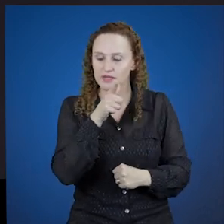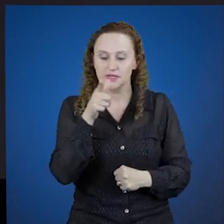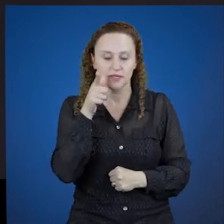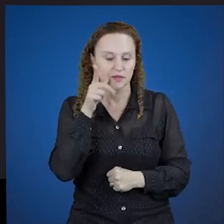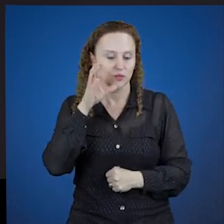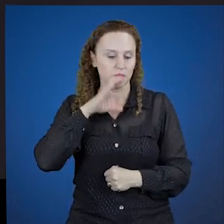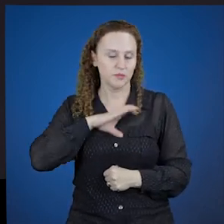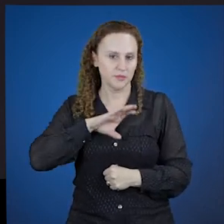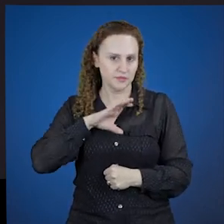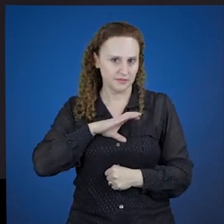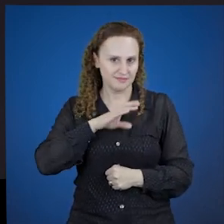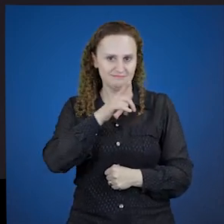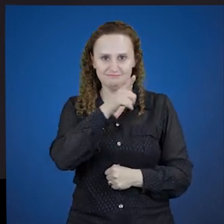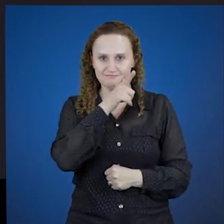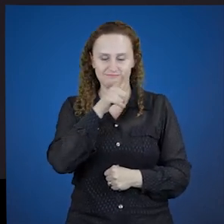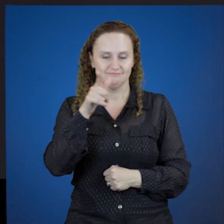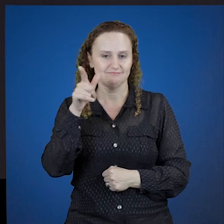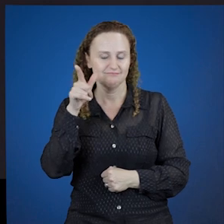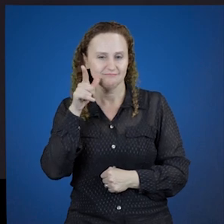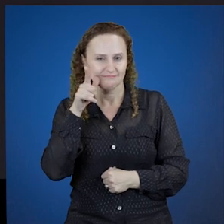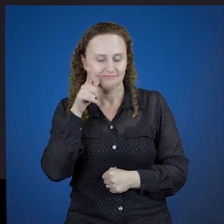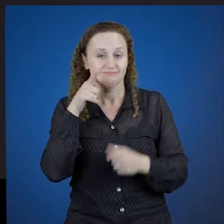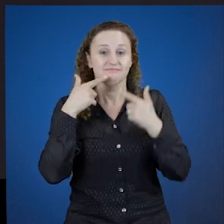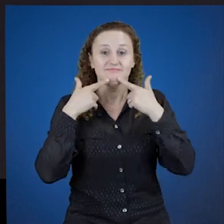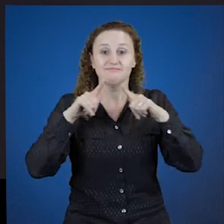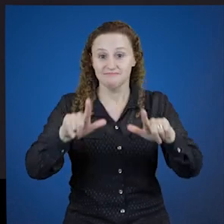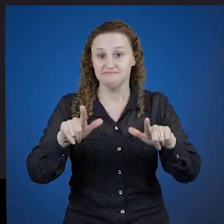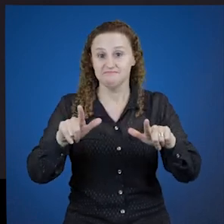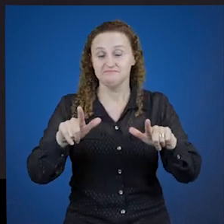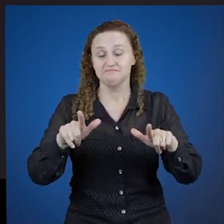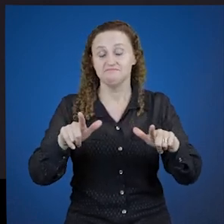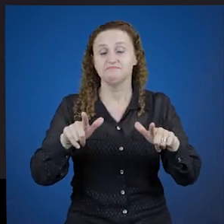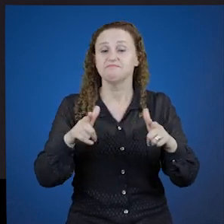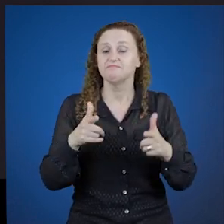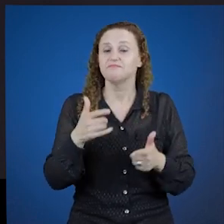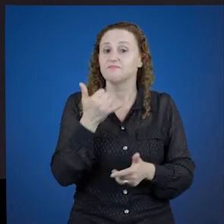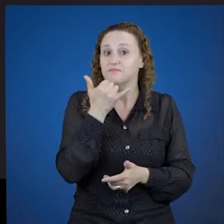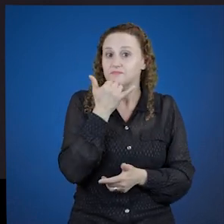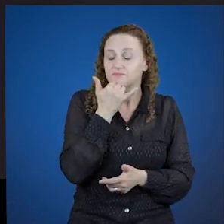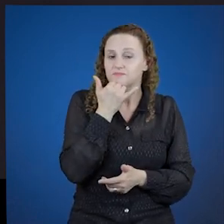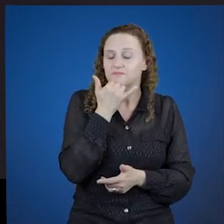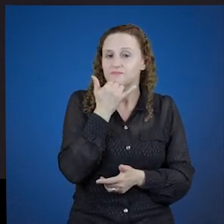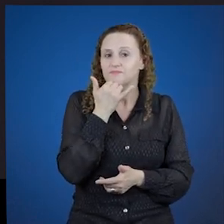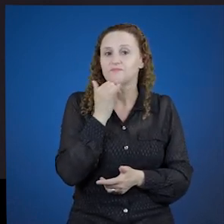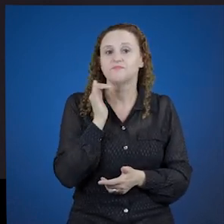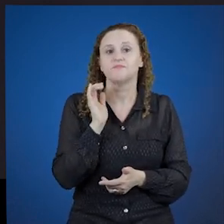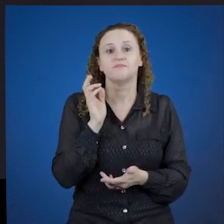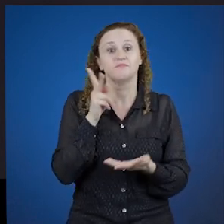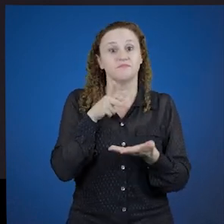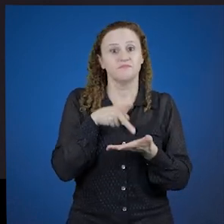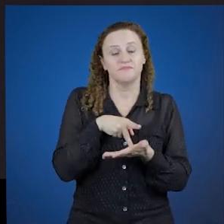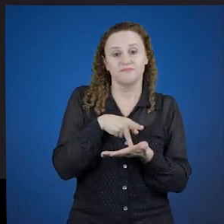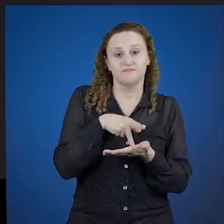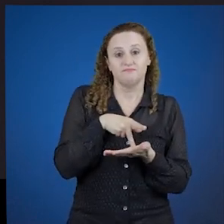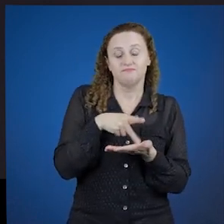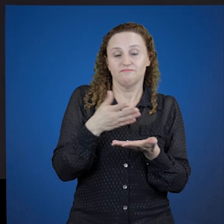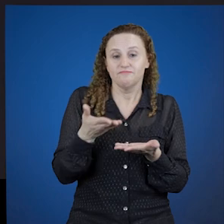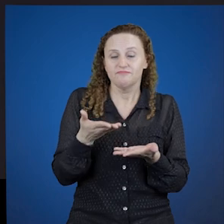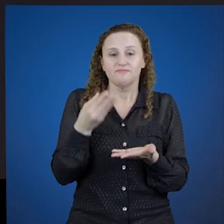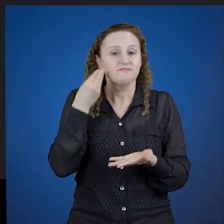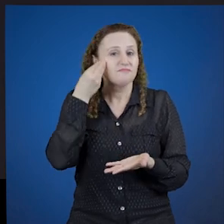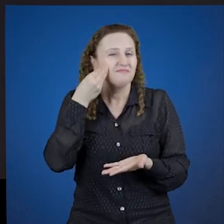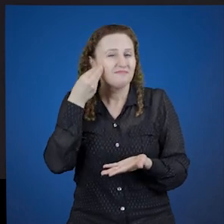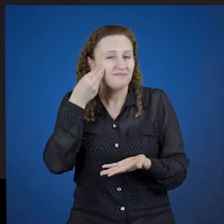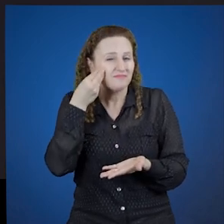língua portuguesa quanto na língua latina. Me desculpe aí a sinceridade, mas com base aí na minha